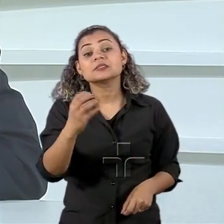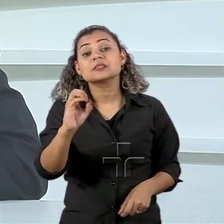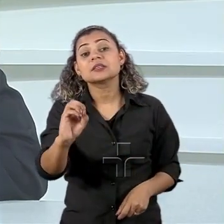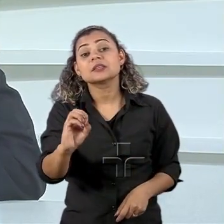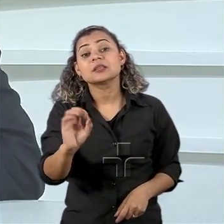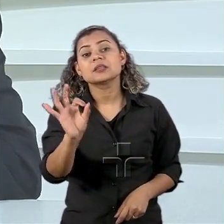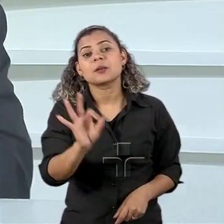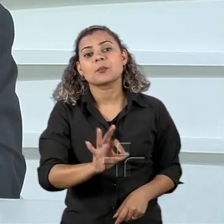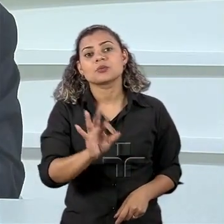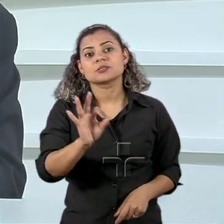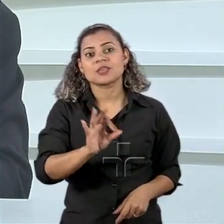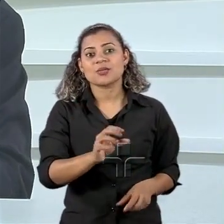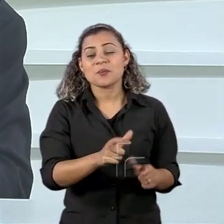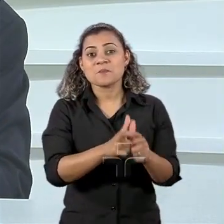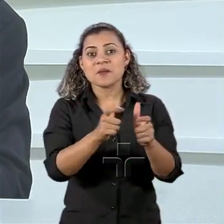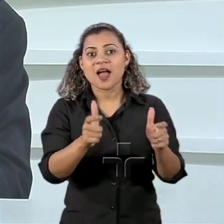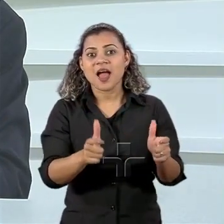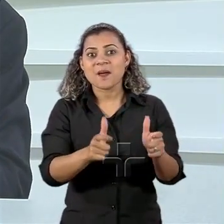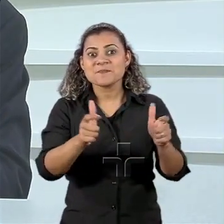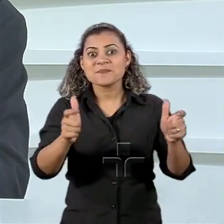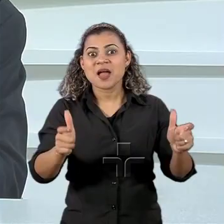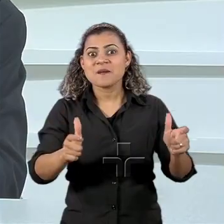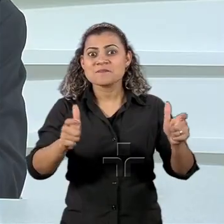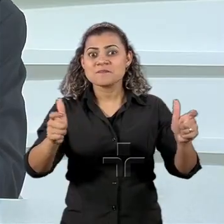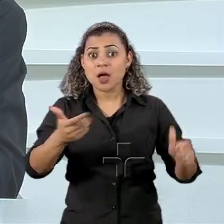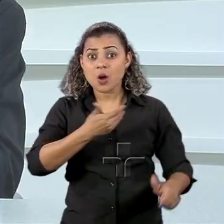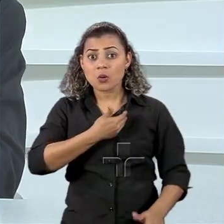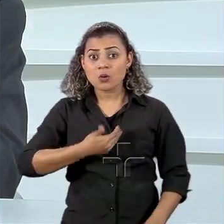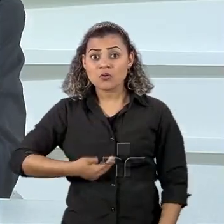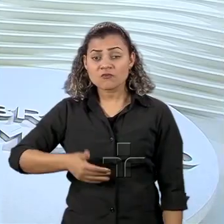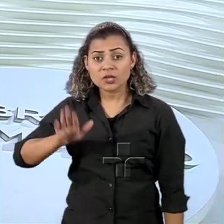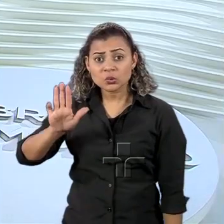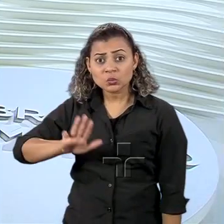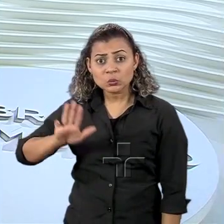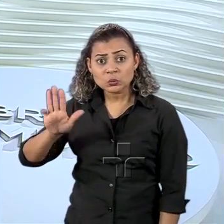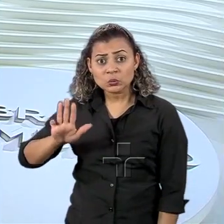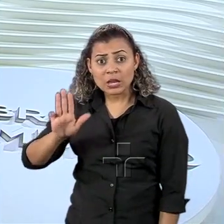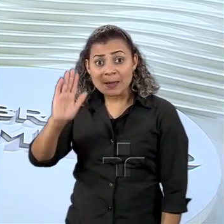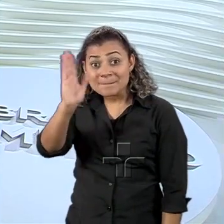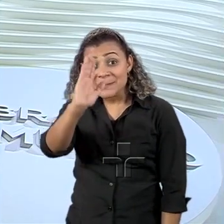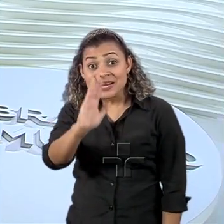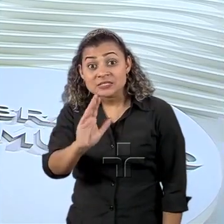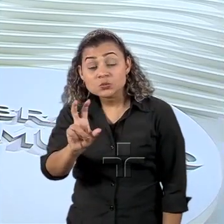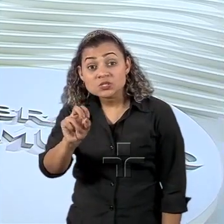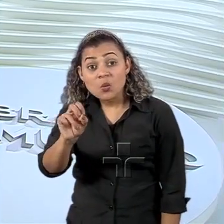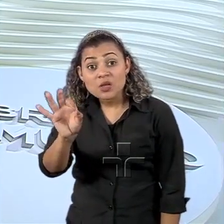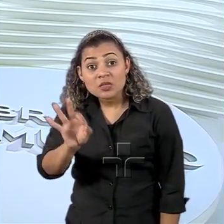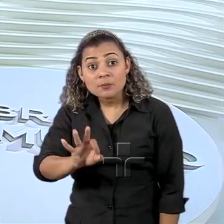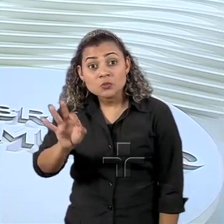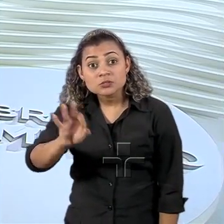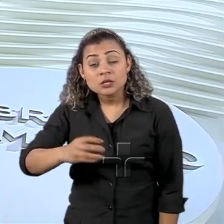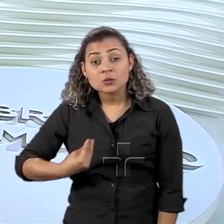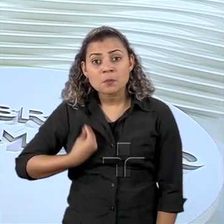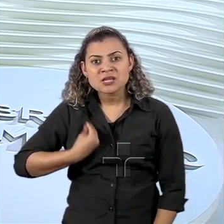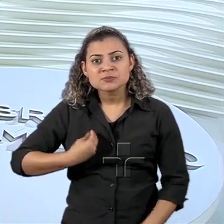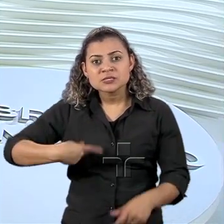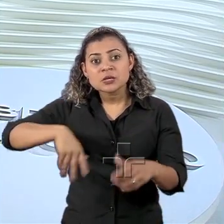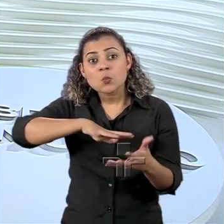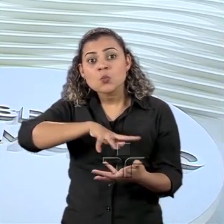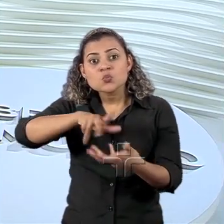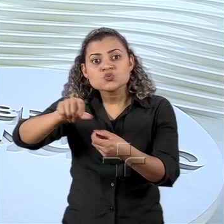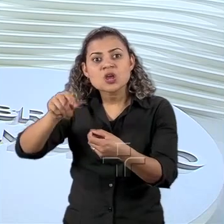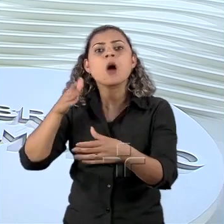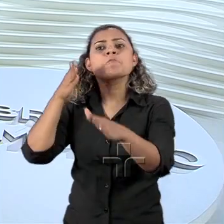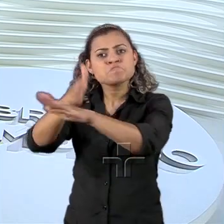330%, e com isso durante o governo Lula o Brasil aumentou 50% de sua participação no comércio mundial. Então,